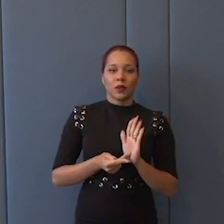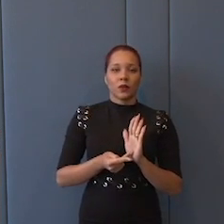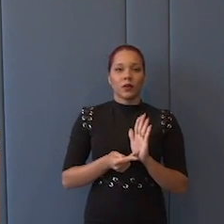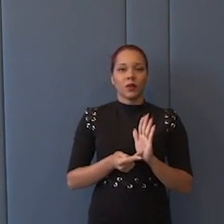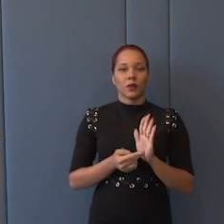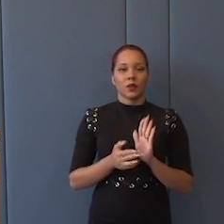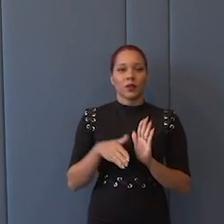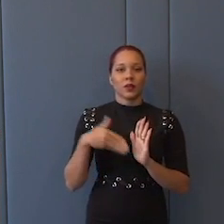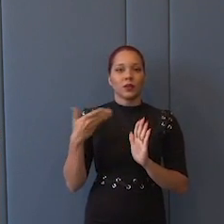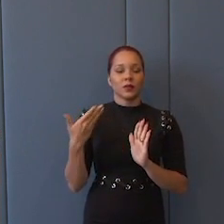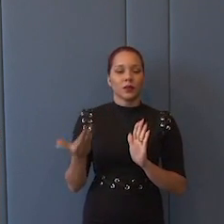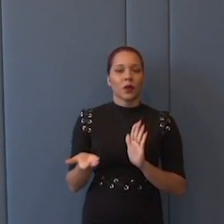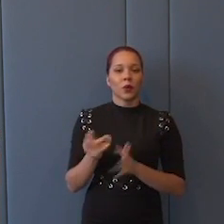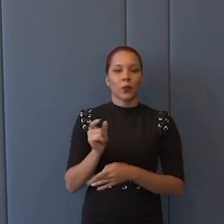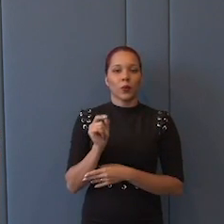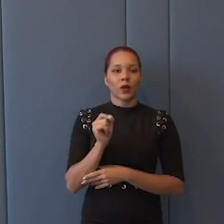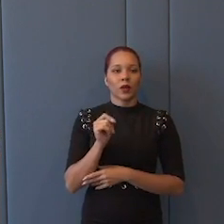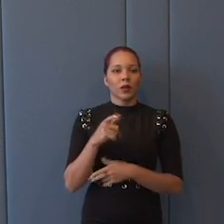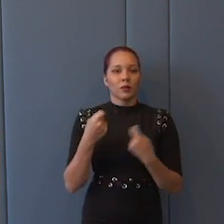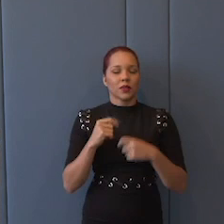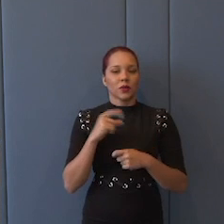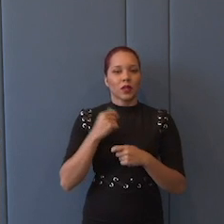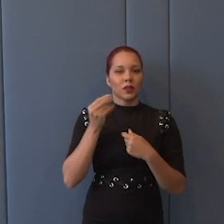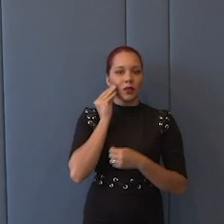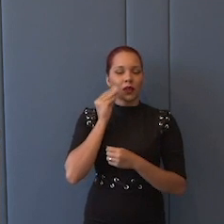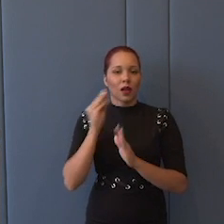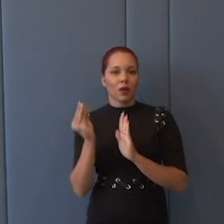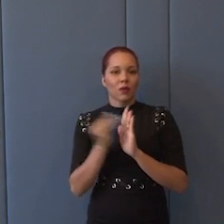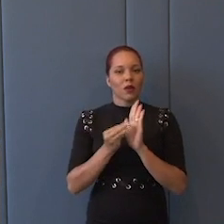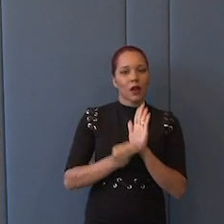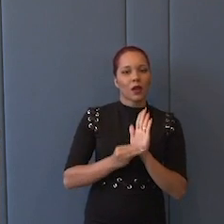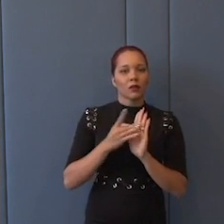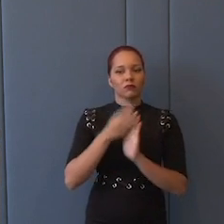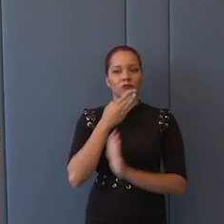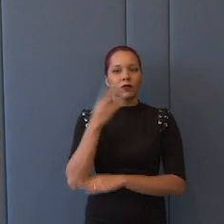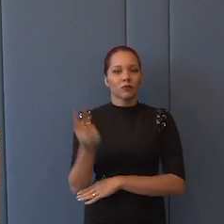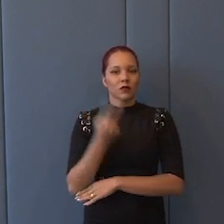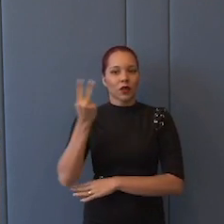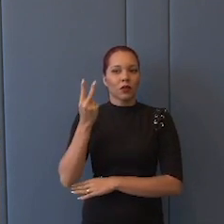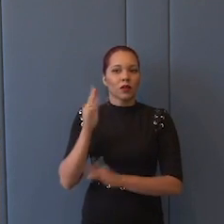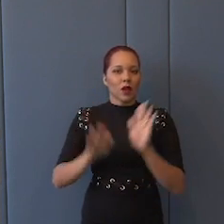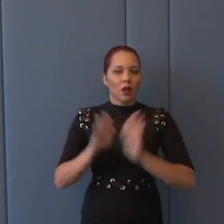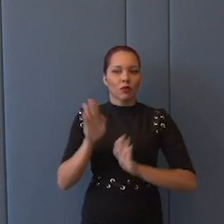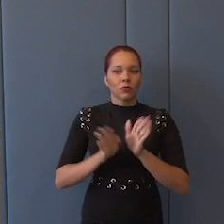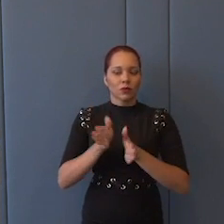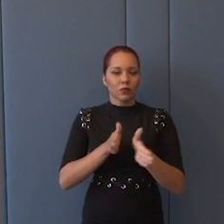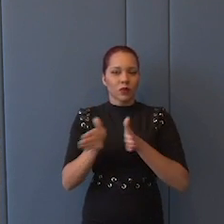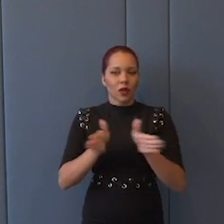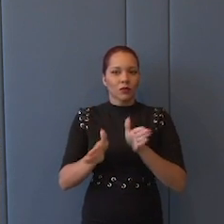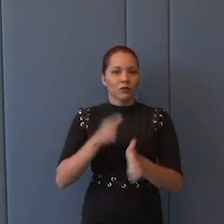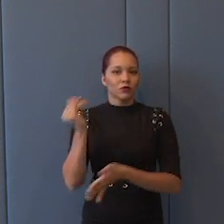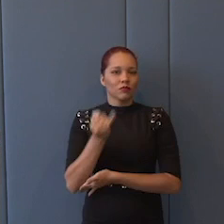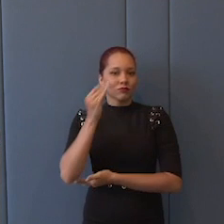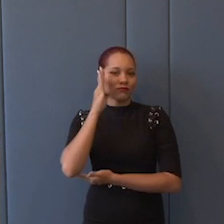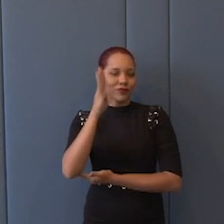Então, você sabe, eu tenho tentado colocar essa esfera dos valores como um dos eixos fundamentais. Procurei dividir,